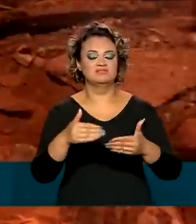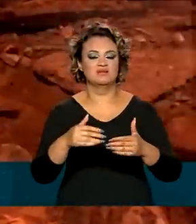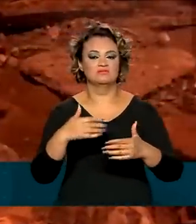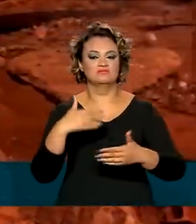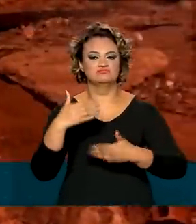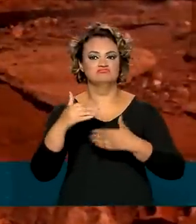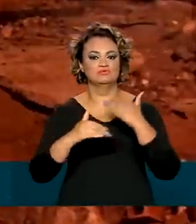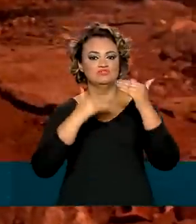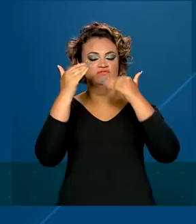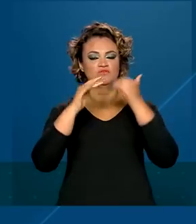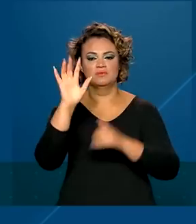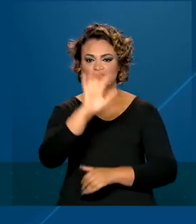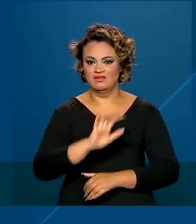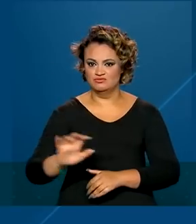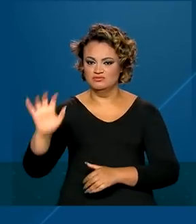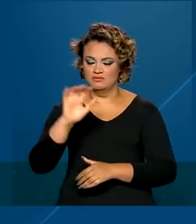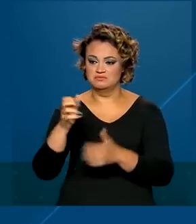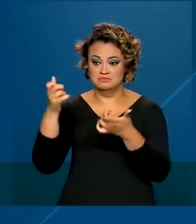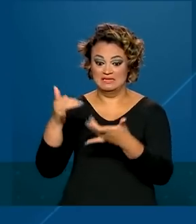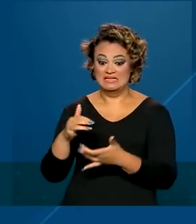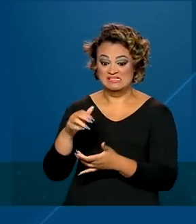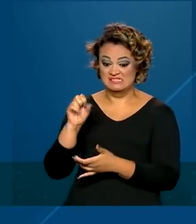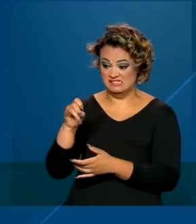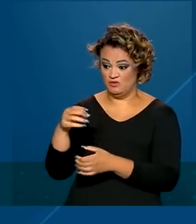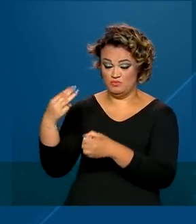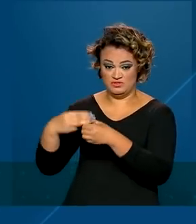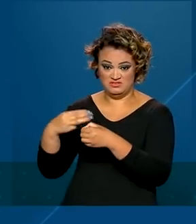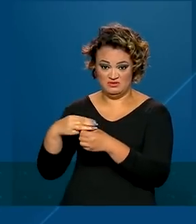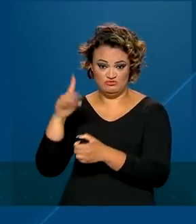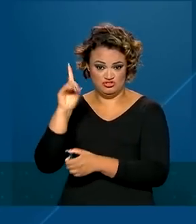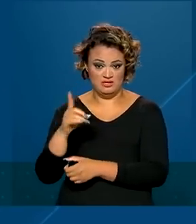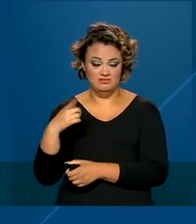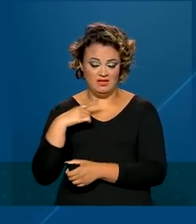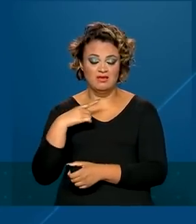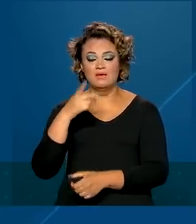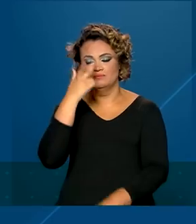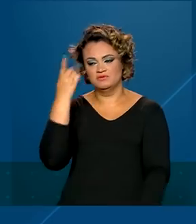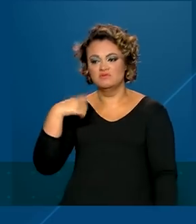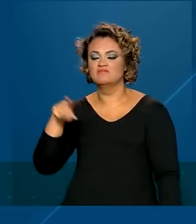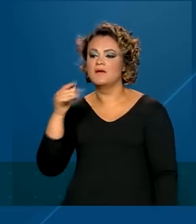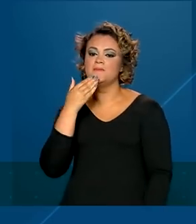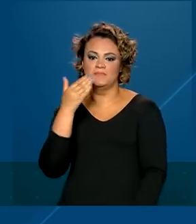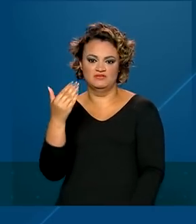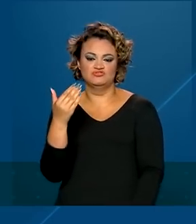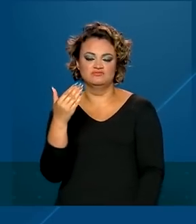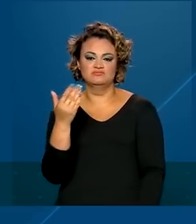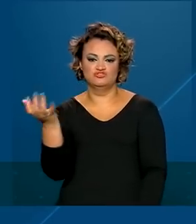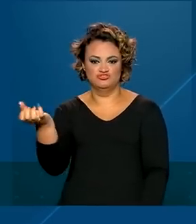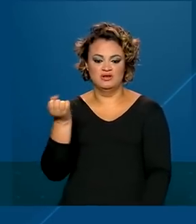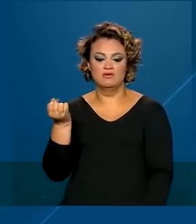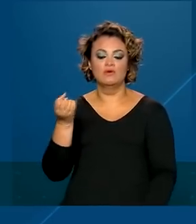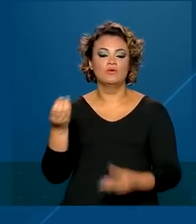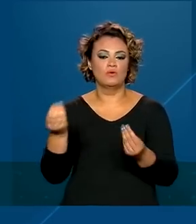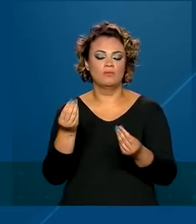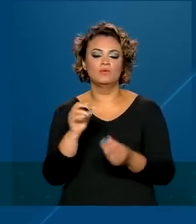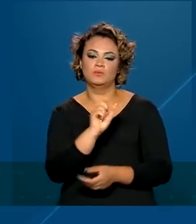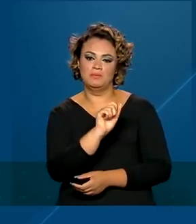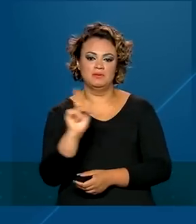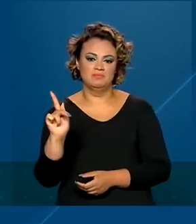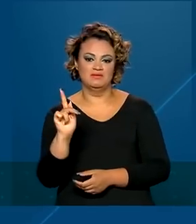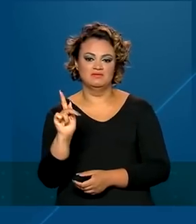Desenvolvimento Regional. Se o município estiver habilitado, o morador pode solicitar a retirada por meio do